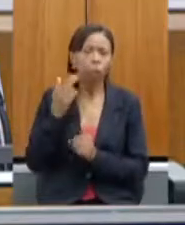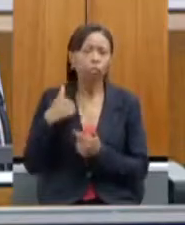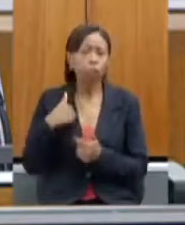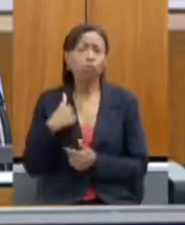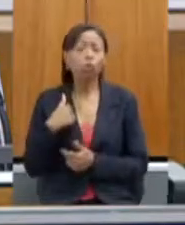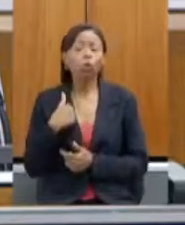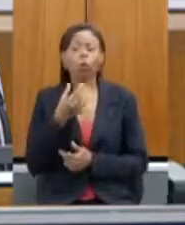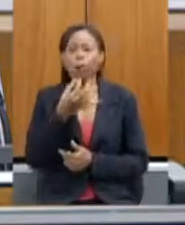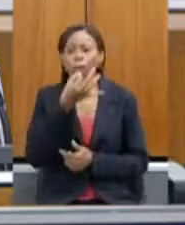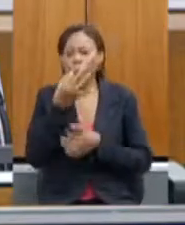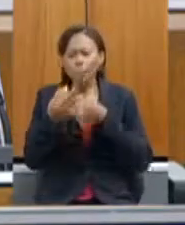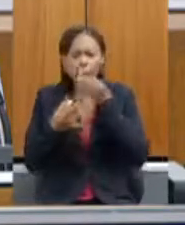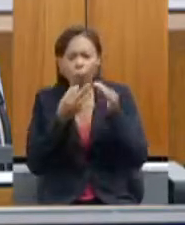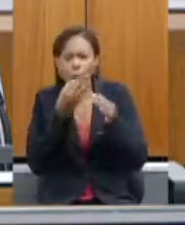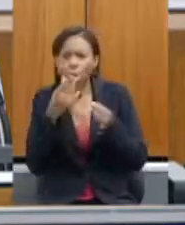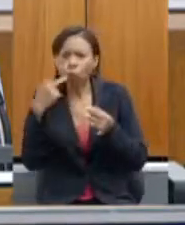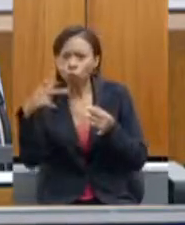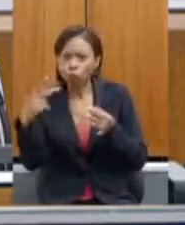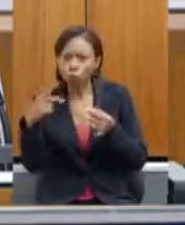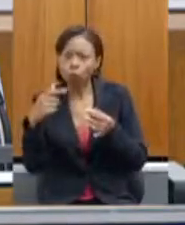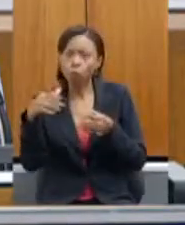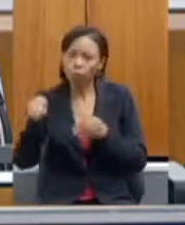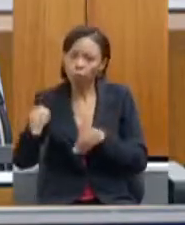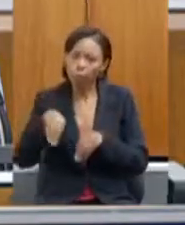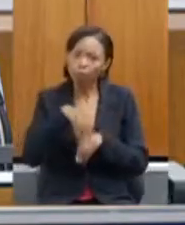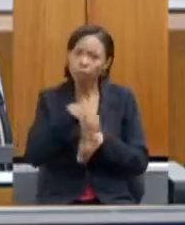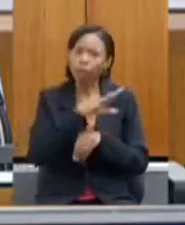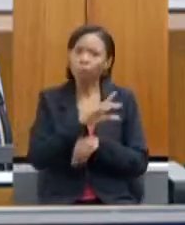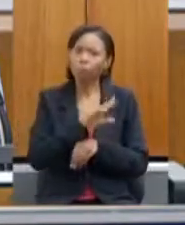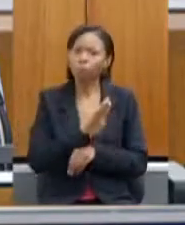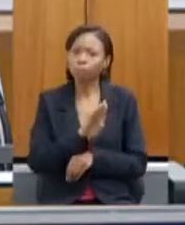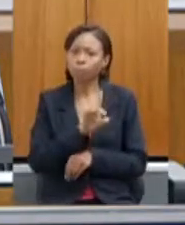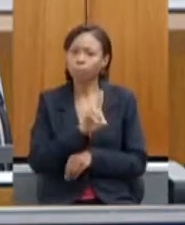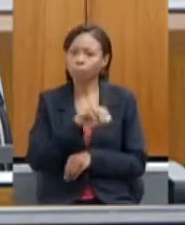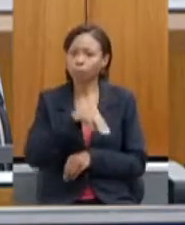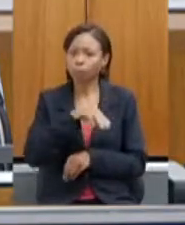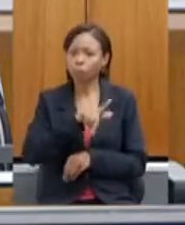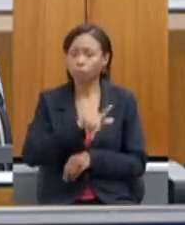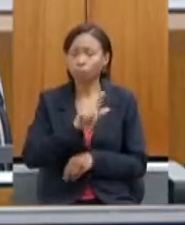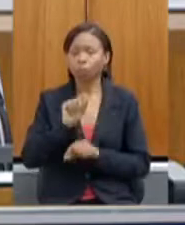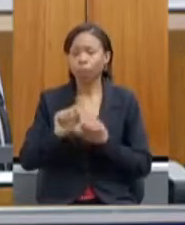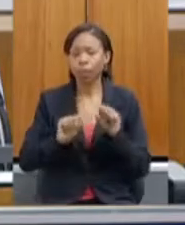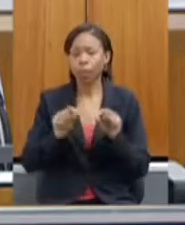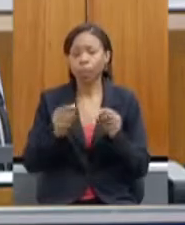pedido nesse empenho de também abrir crédito lá para